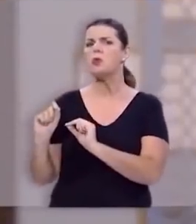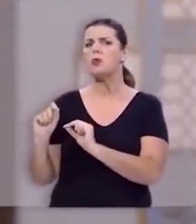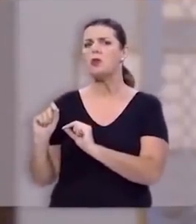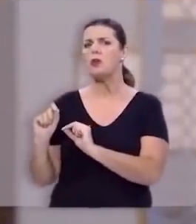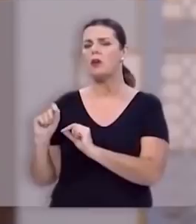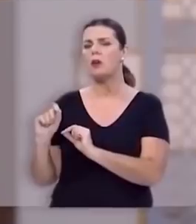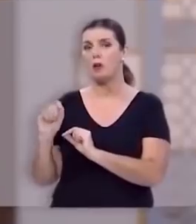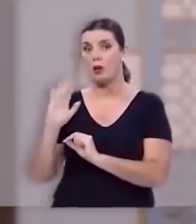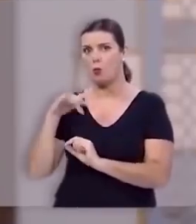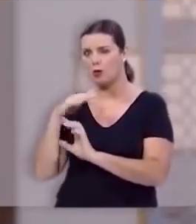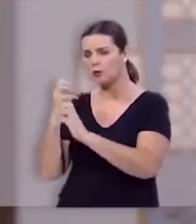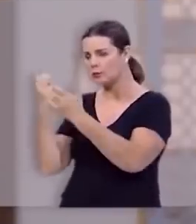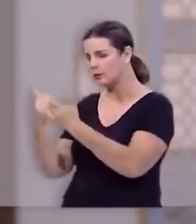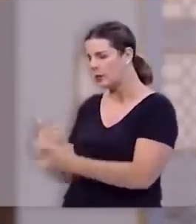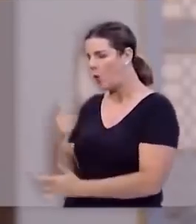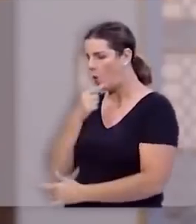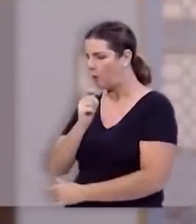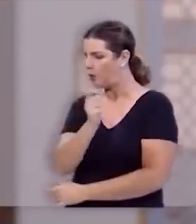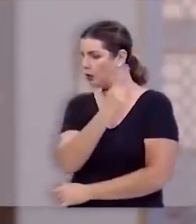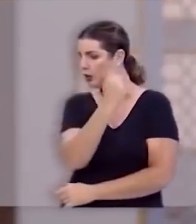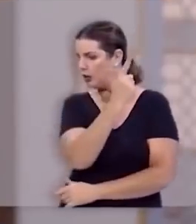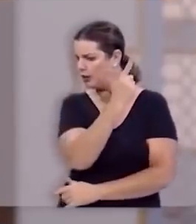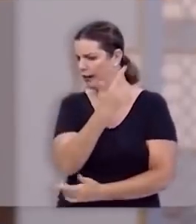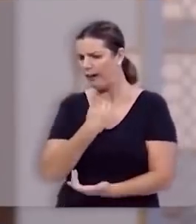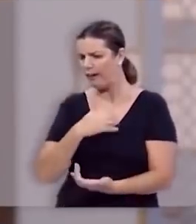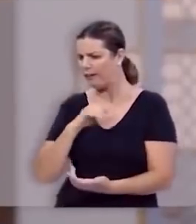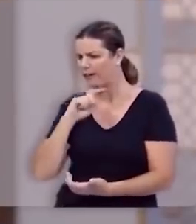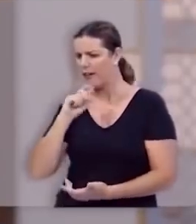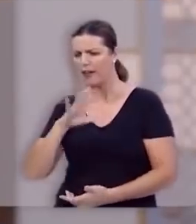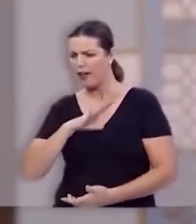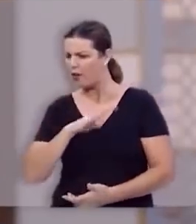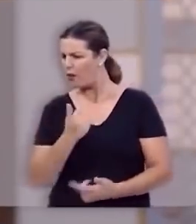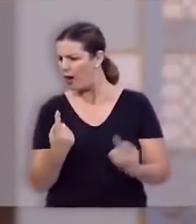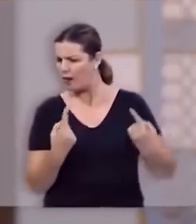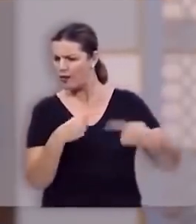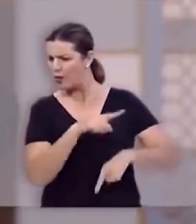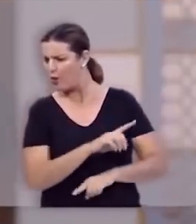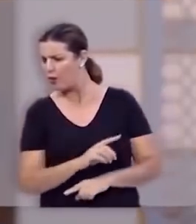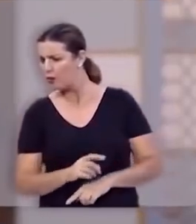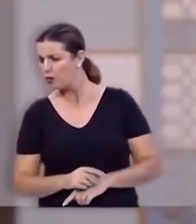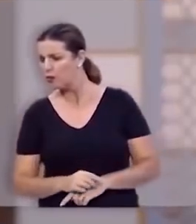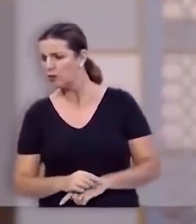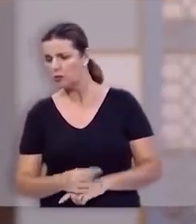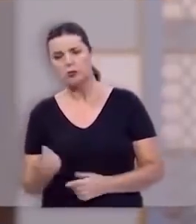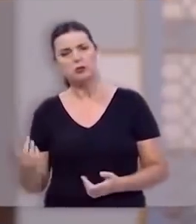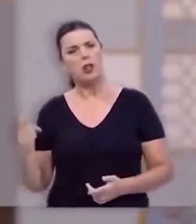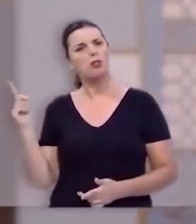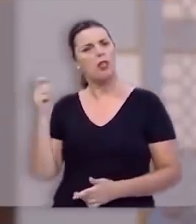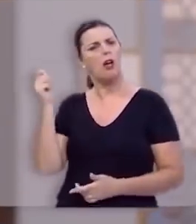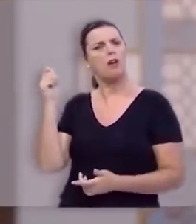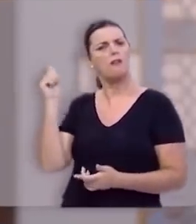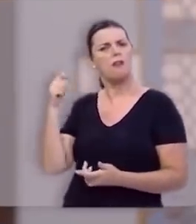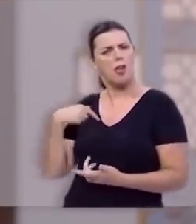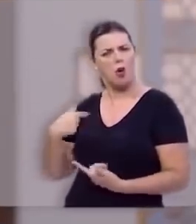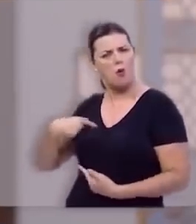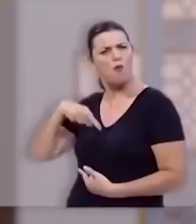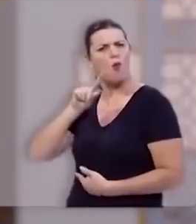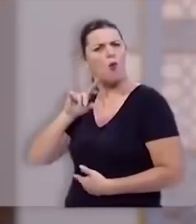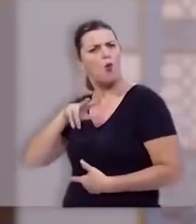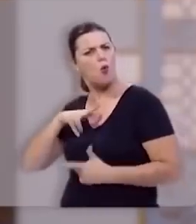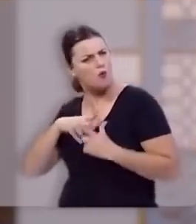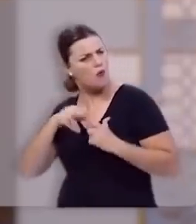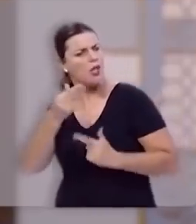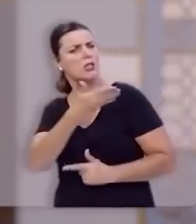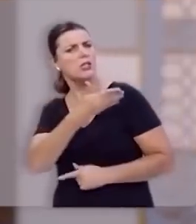E ao informarem que tinha um gigante e que ninguém tinha coragem de enfrentá-lo, Davi se dispõe a enfrentá-lo e a